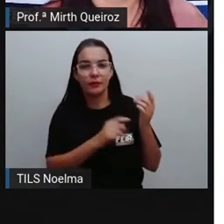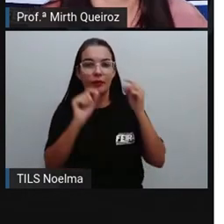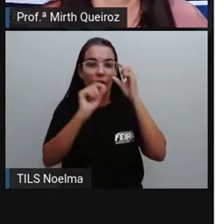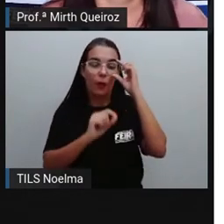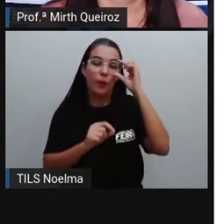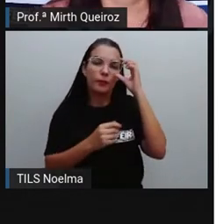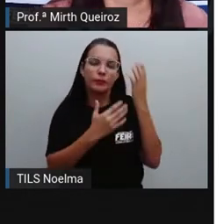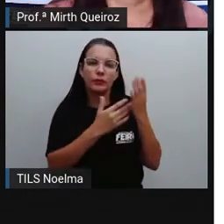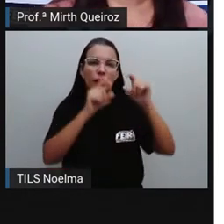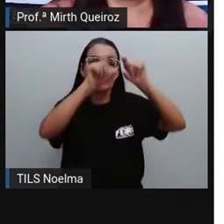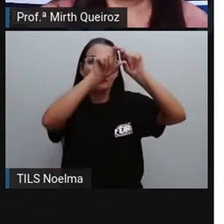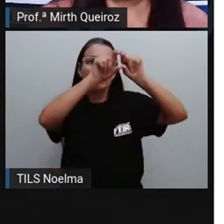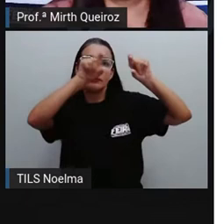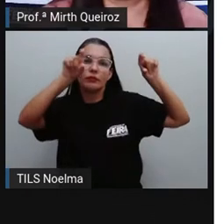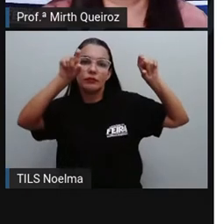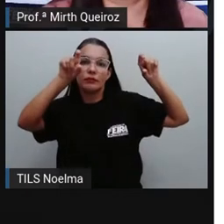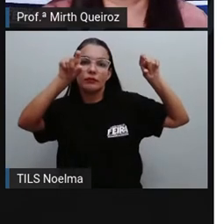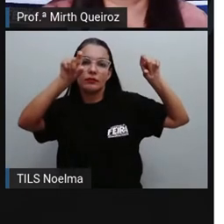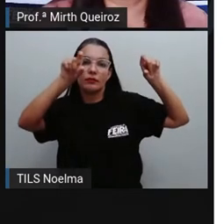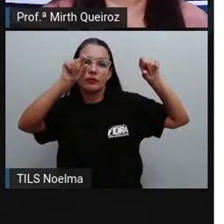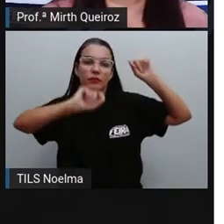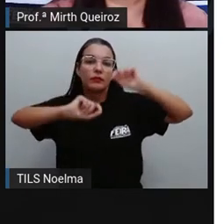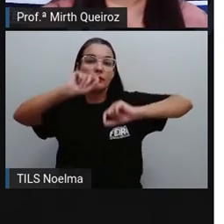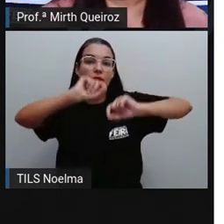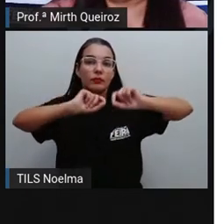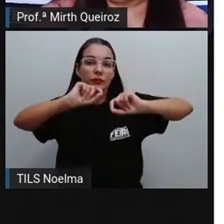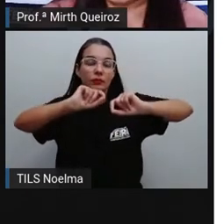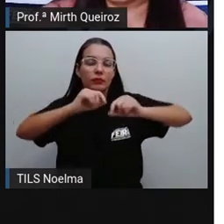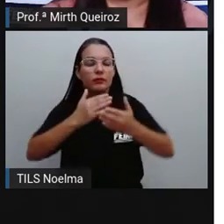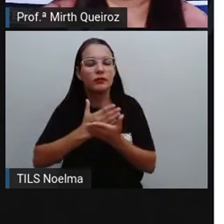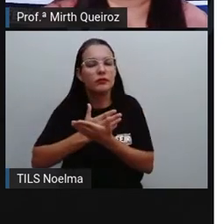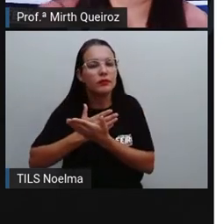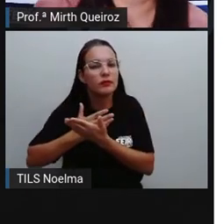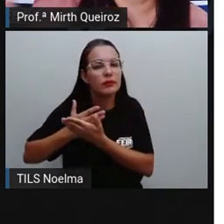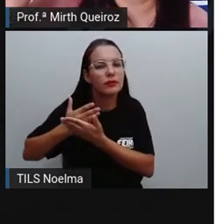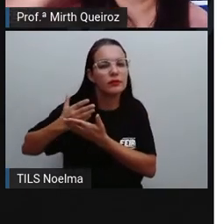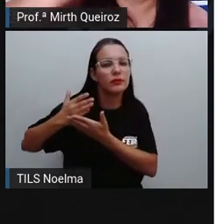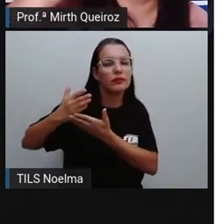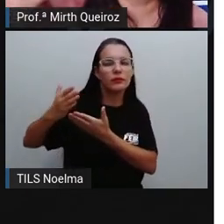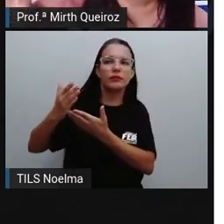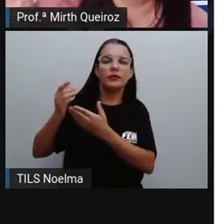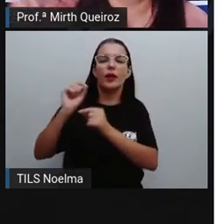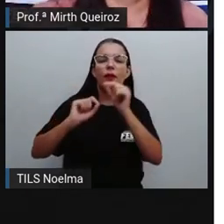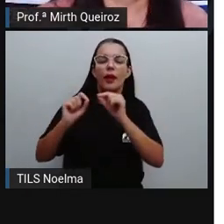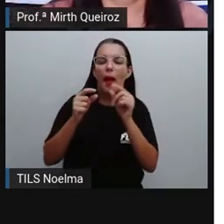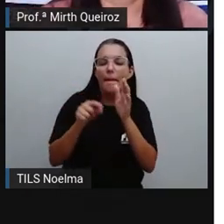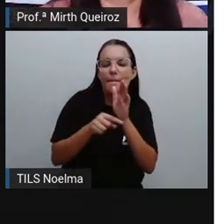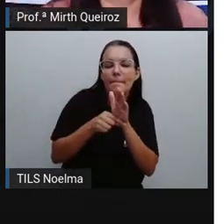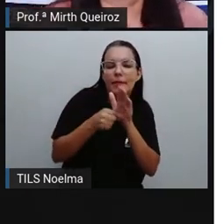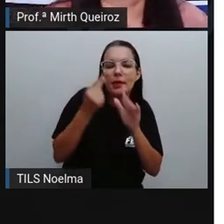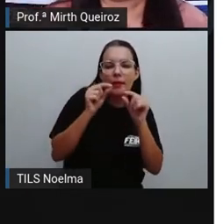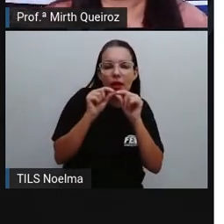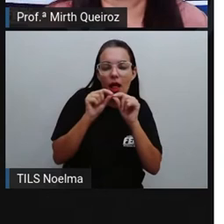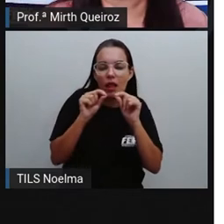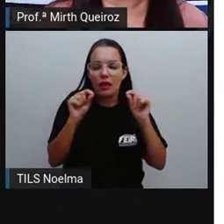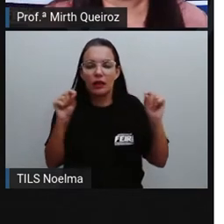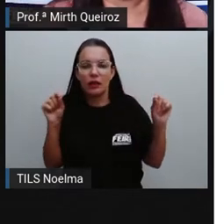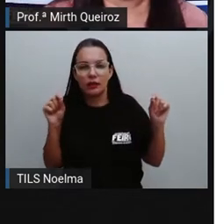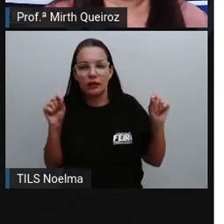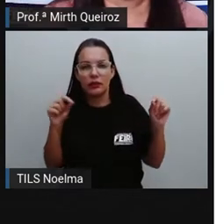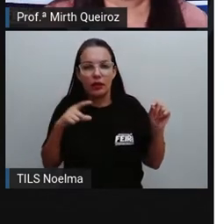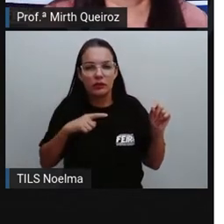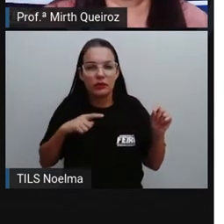Cabeçalho. Cabeçalho seria a parte inicial da carta, né? A primeira linha ali é o cabeçalho.